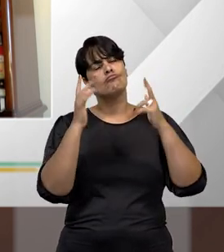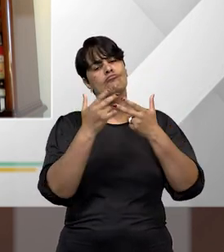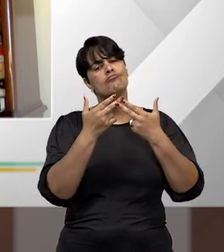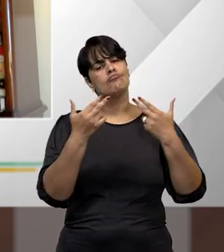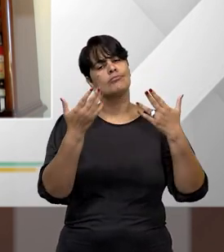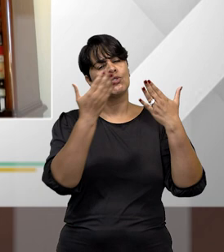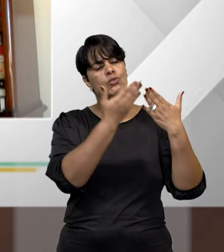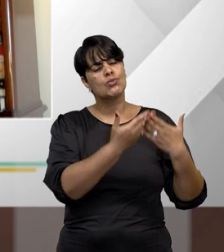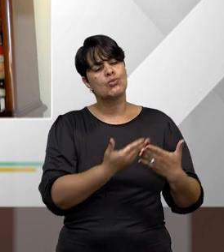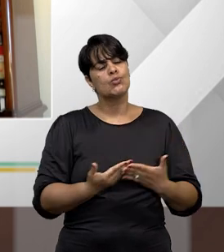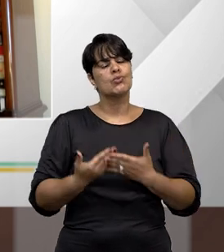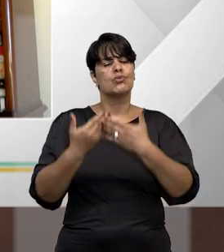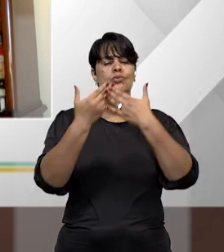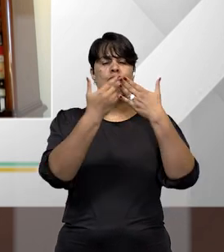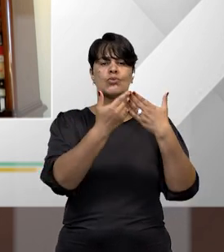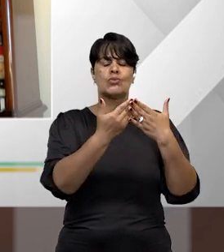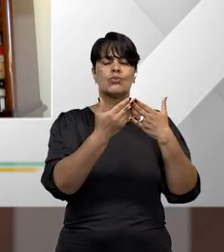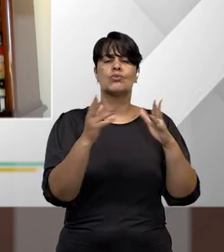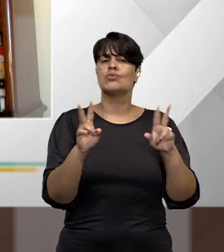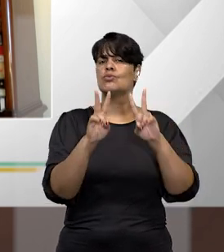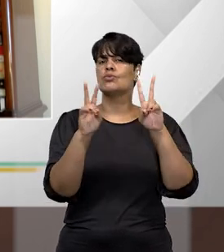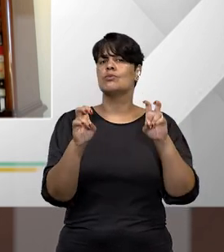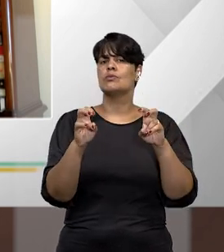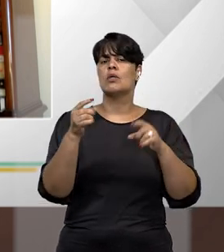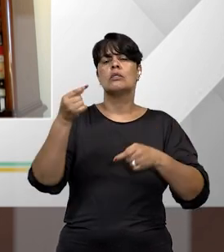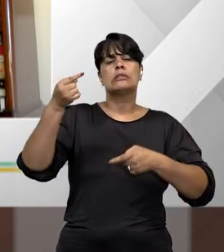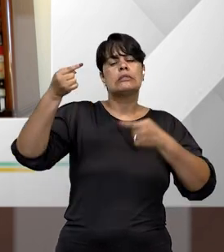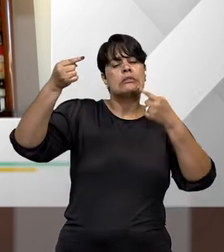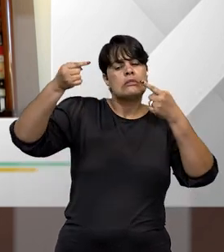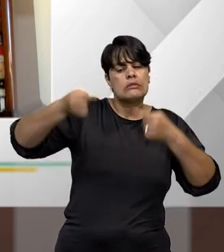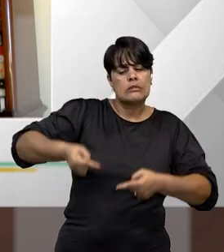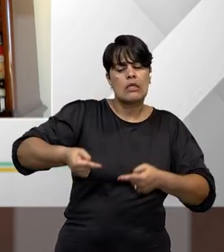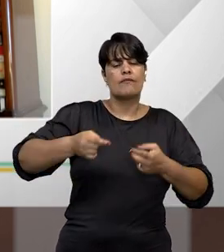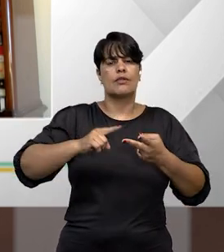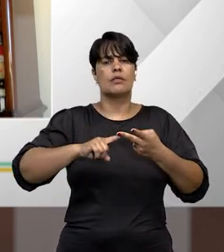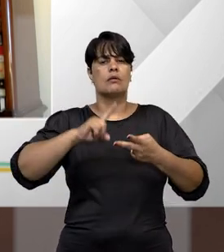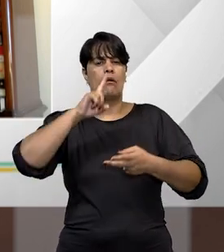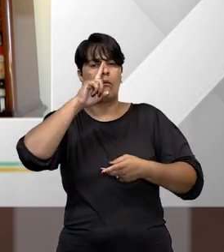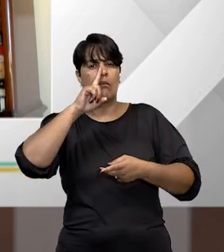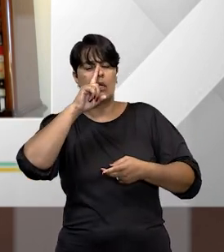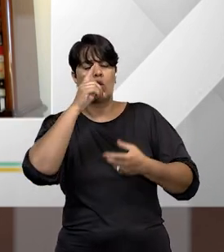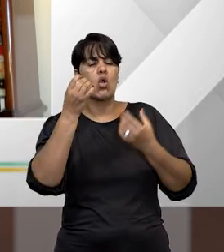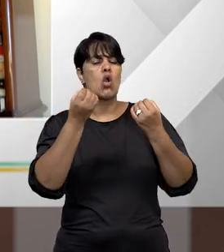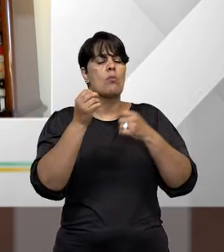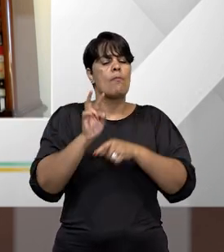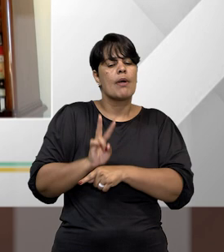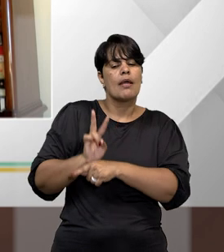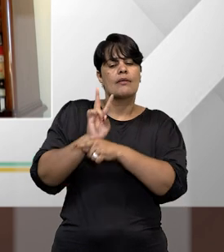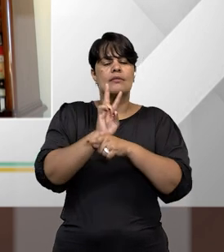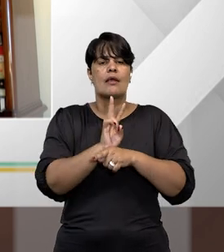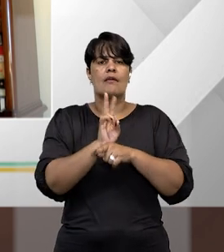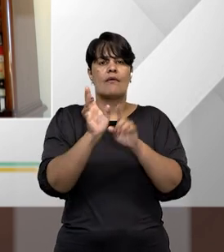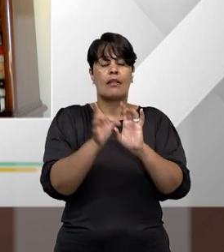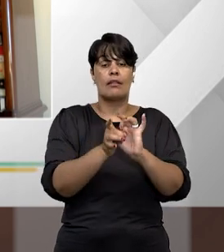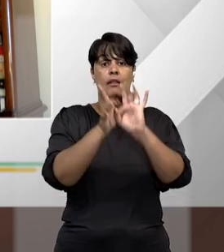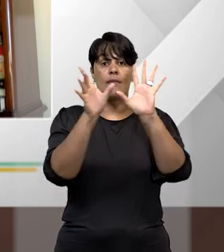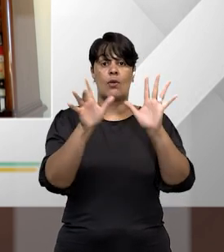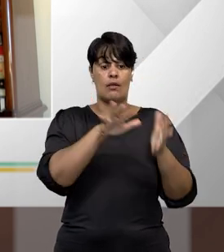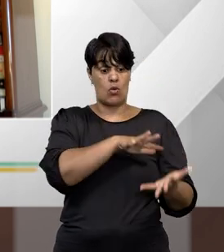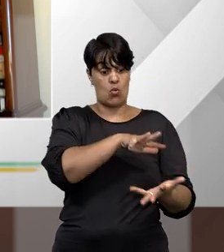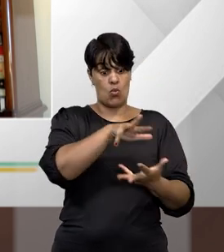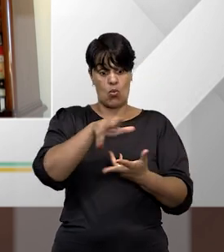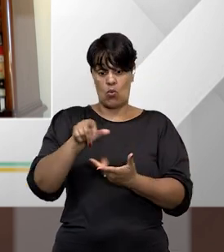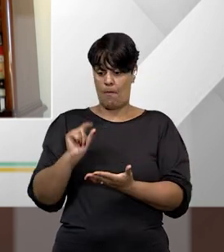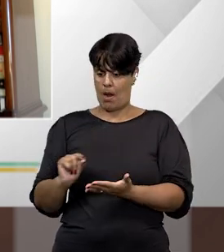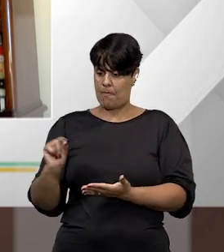desafios e perigos à preservação das democracias no mundo inteiro. Na sua avaliação, começando por você, professor Ricardo Silvares, qual